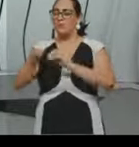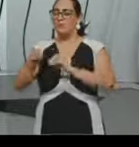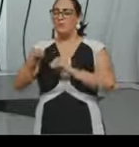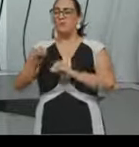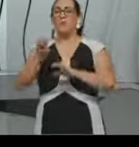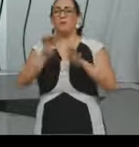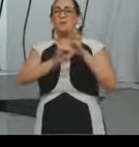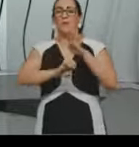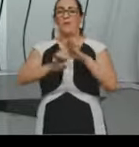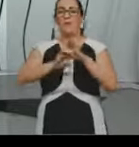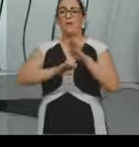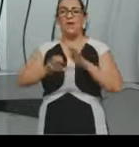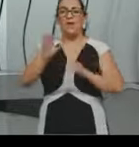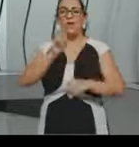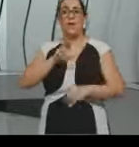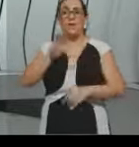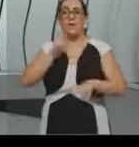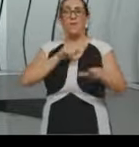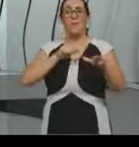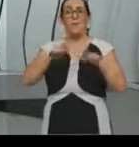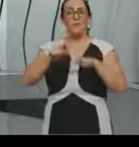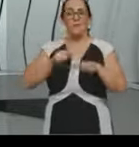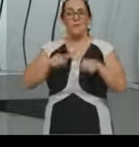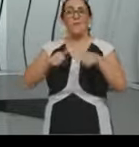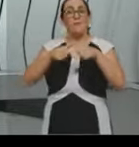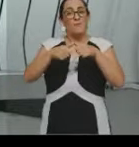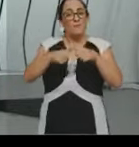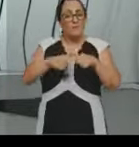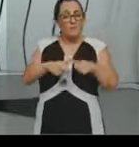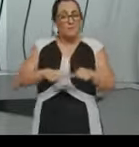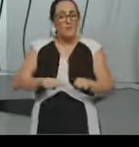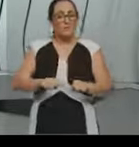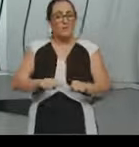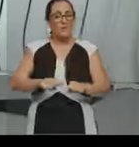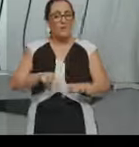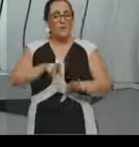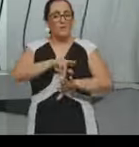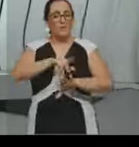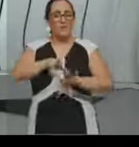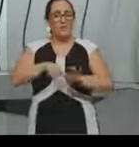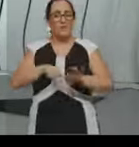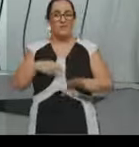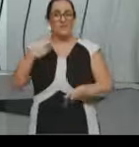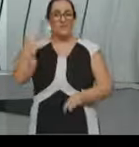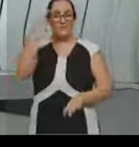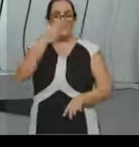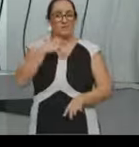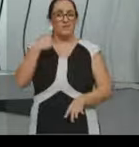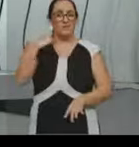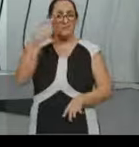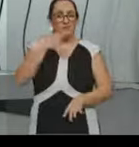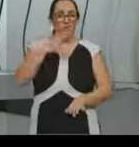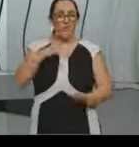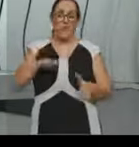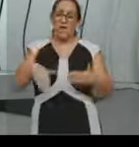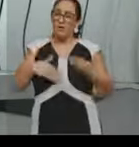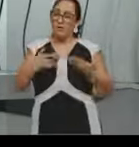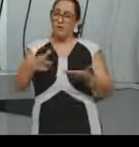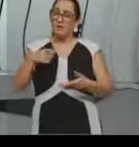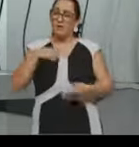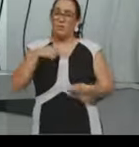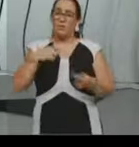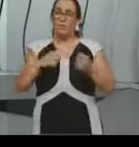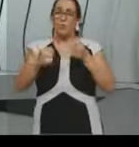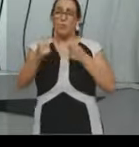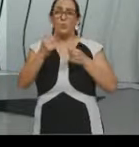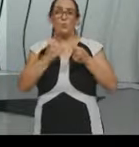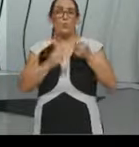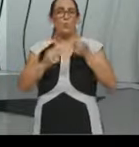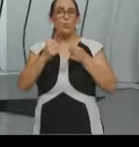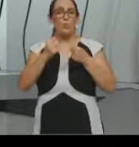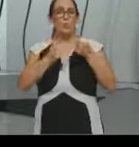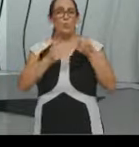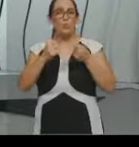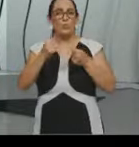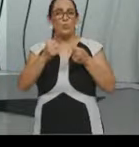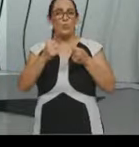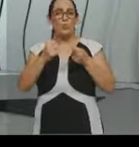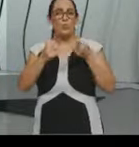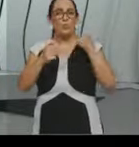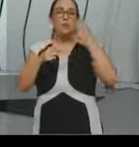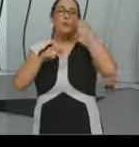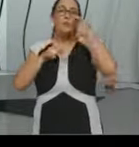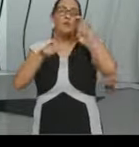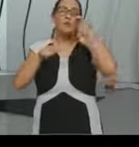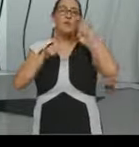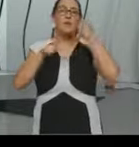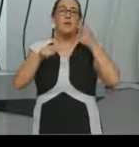emprego, né. Ou seja, havia um controle, instrumentos que eram utilizados com o controle do trabalhador. O trabalhador, muitas